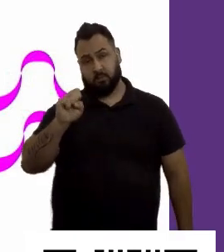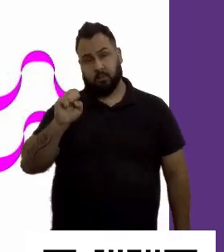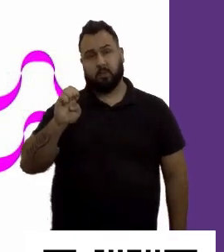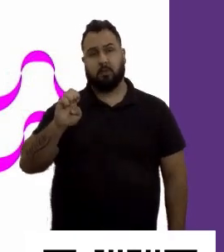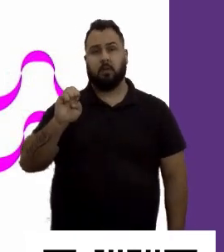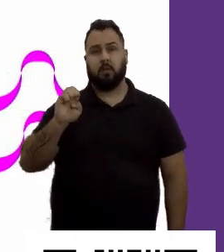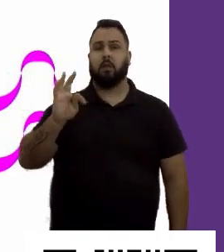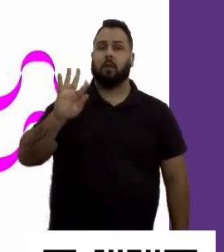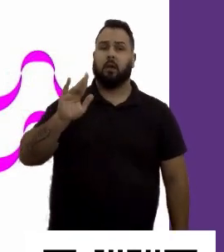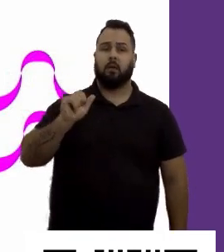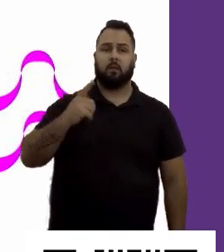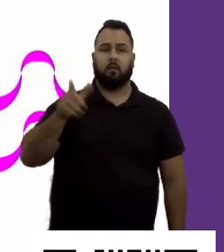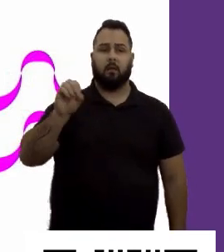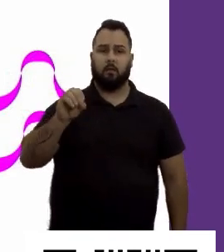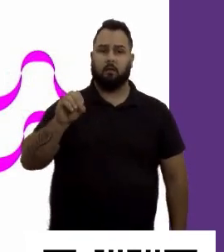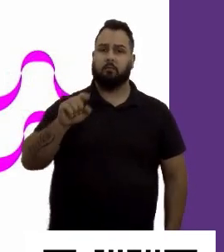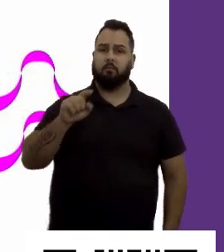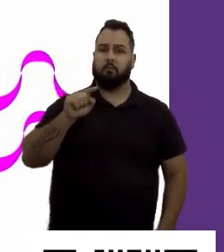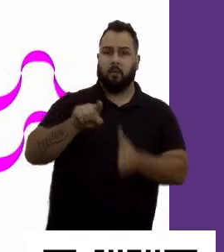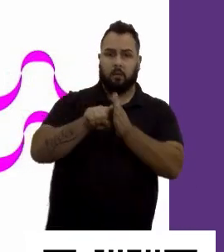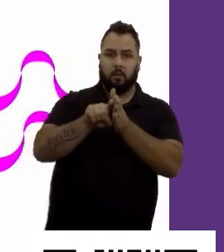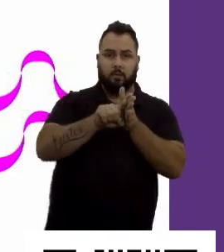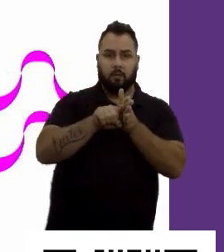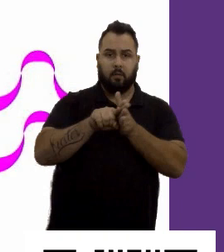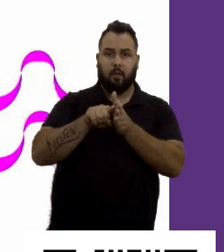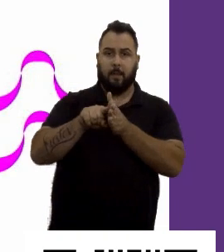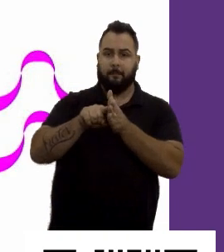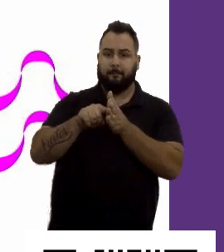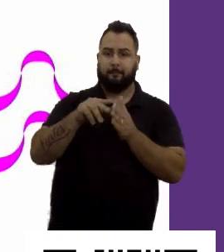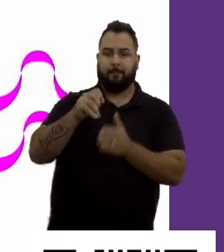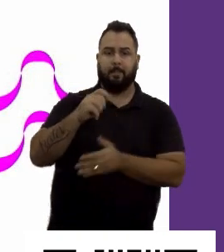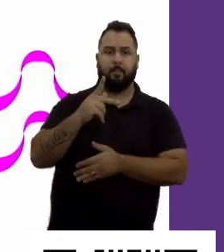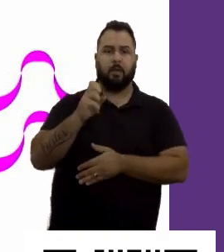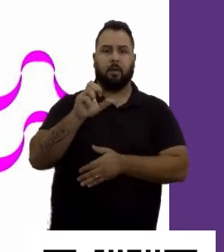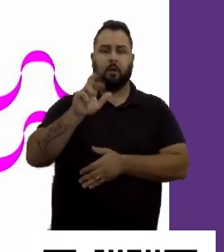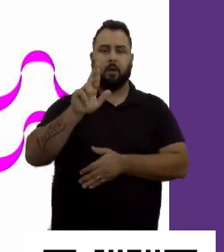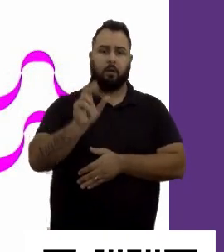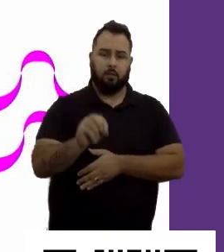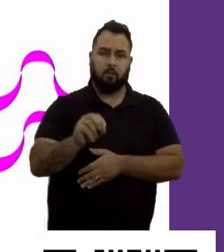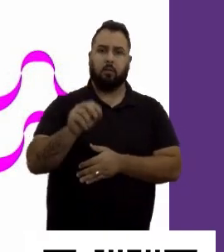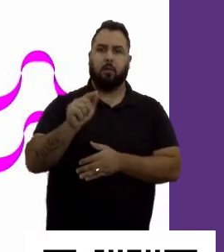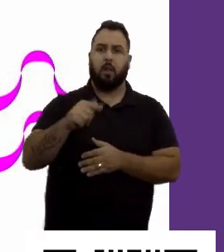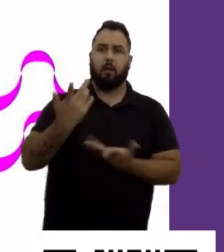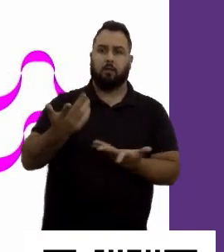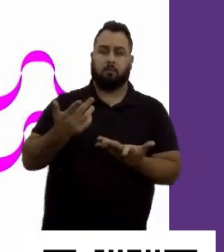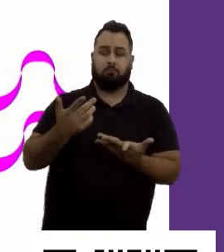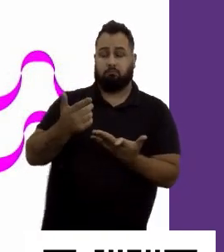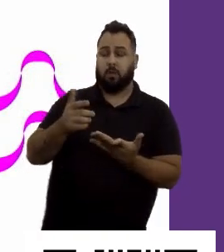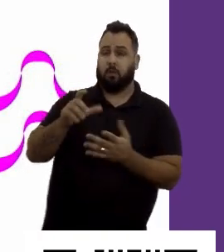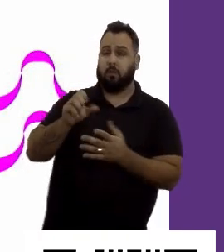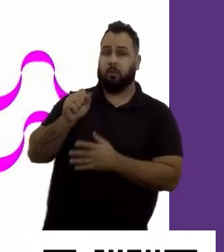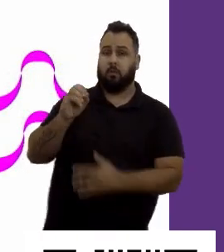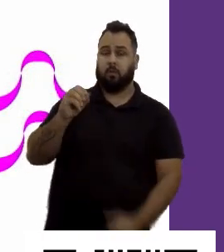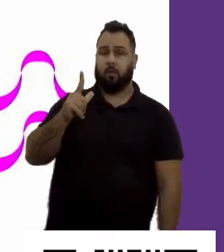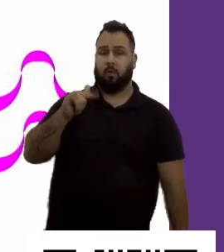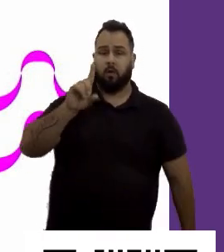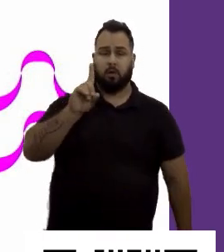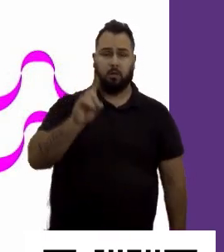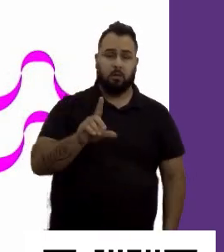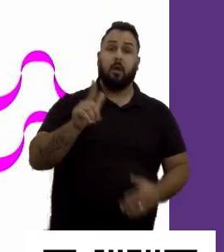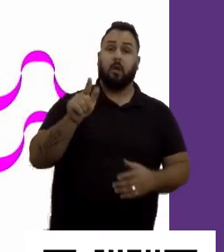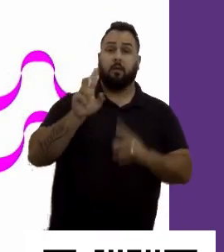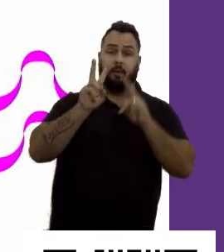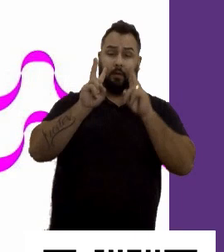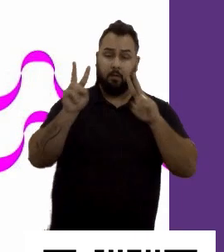ensino médio no Rio de Janeiro, uma pesquisa aplicando o mapeamento de perfil comportamental da Solid, o Profiler, e mapeando o perfil desses